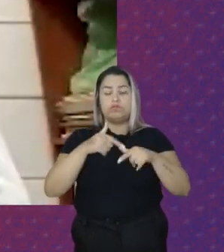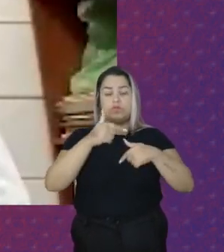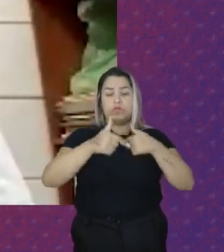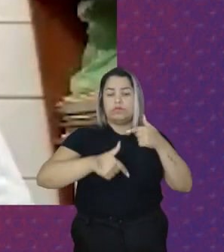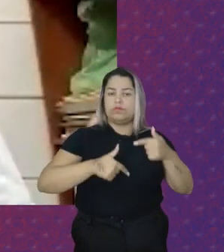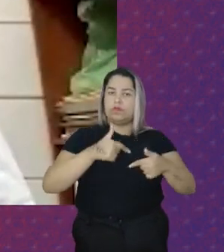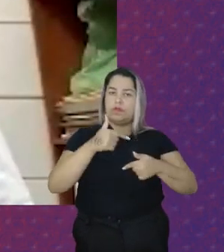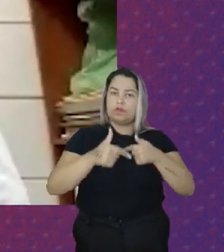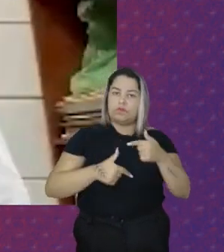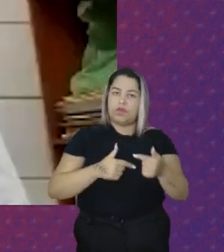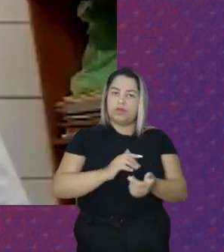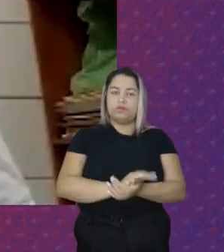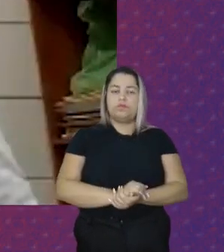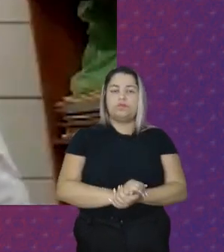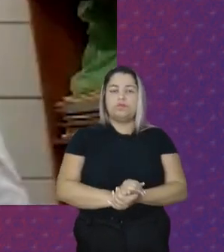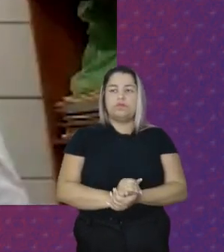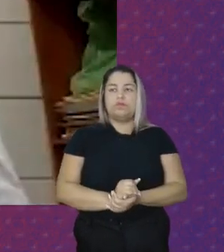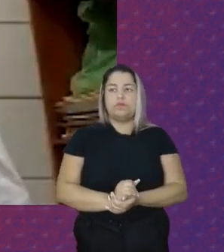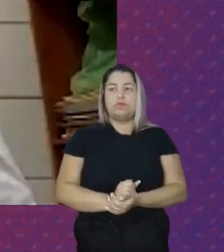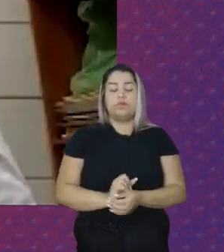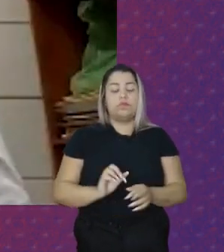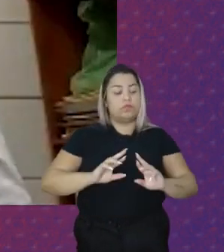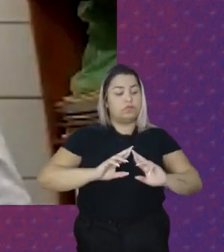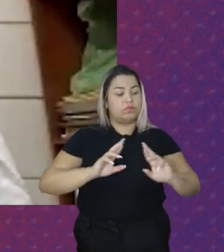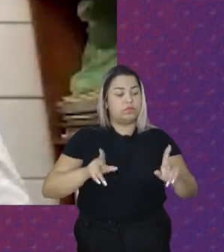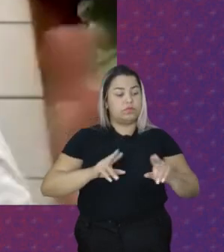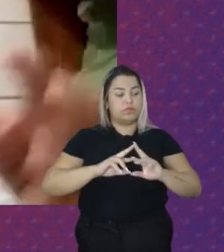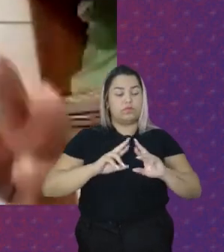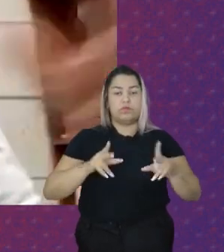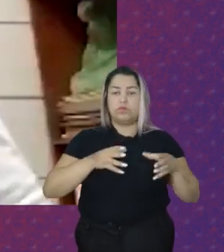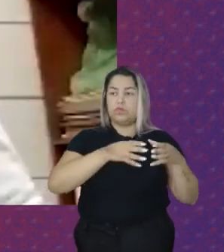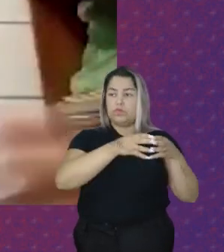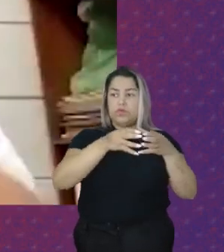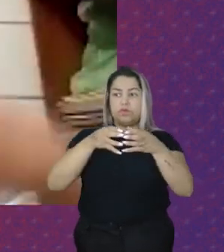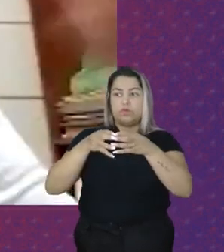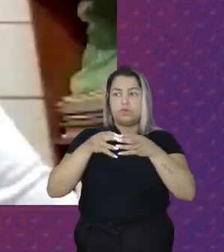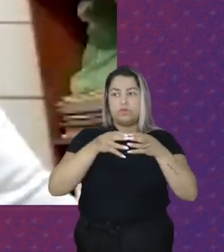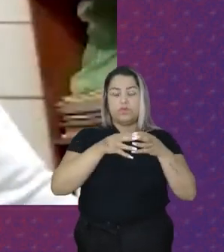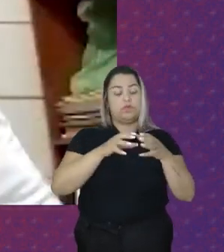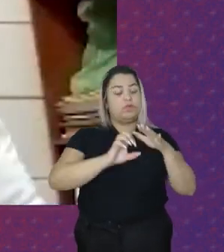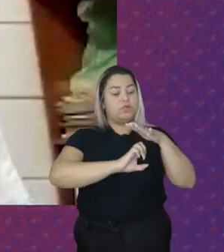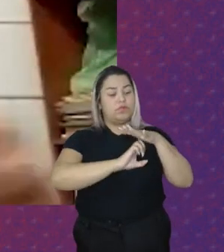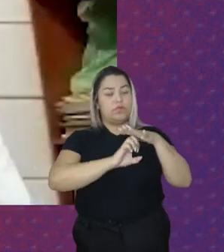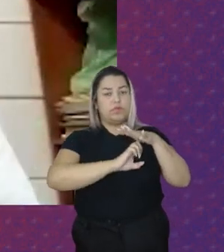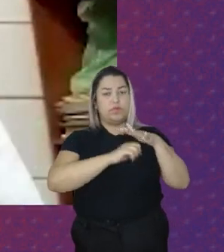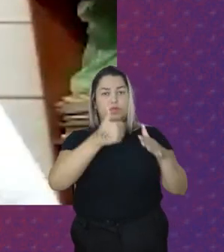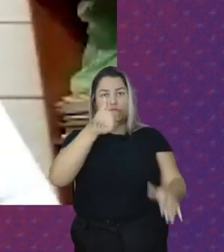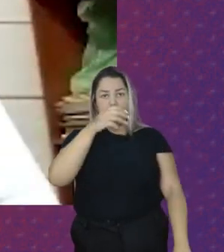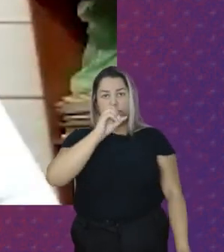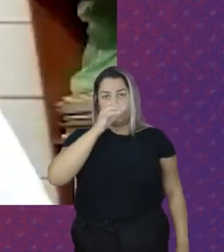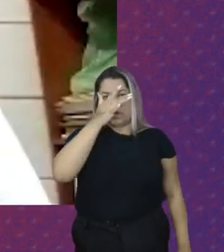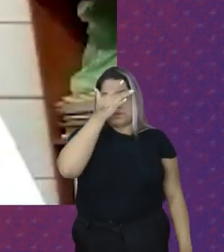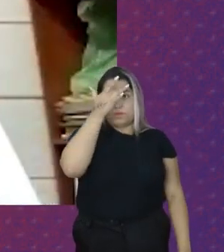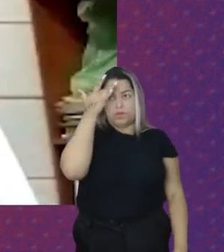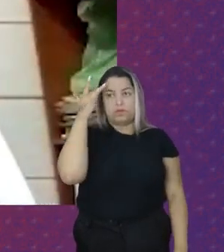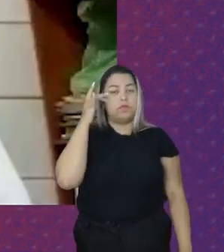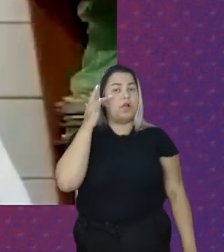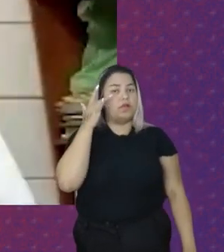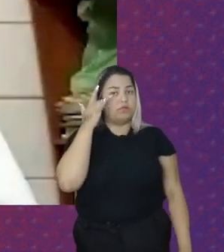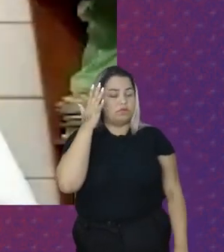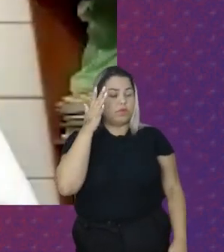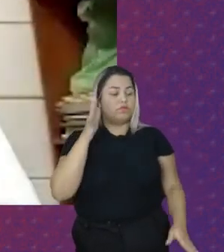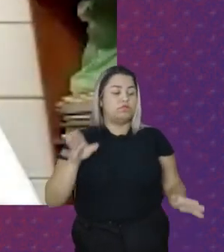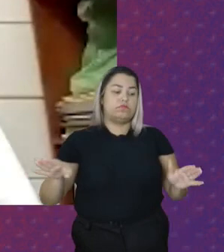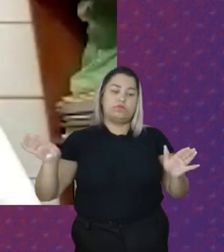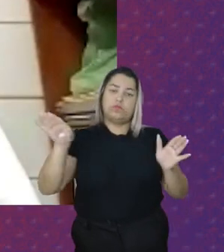E É diferente De outras categorias Uma empresa Que tem dez pessoas Então É mais fácil Você